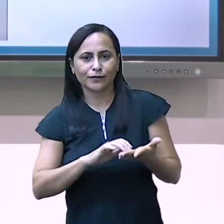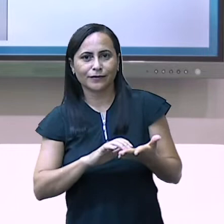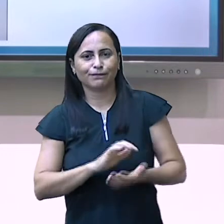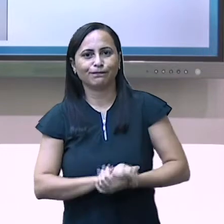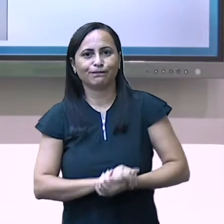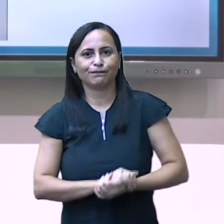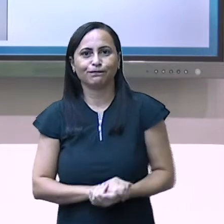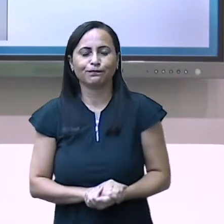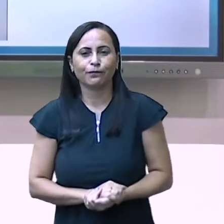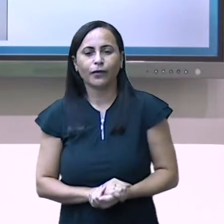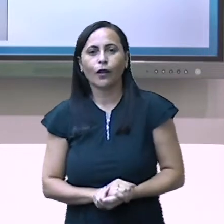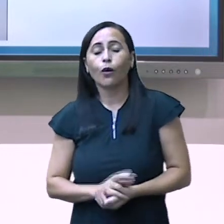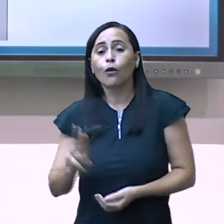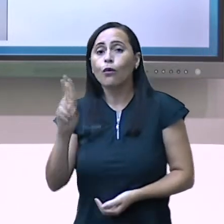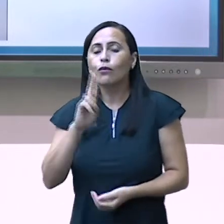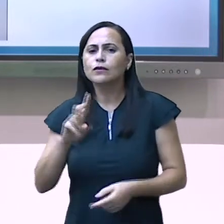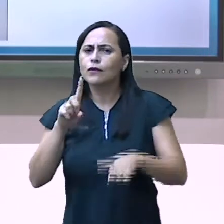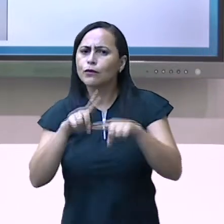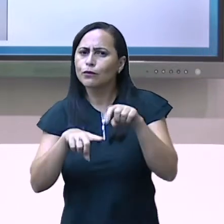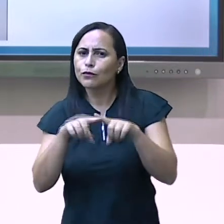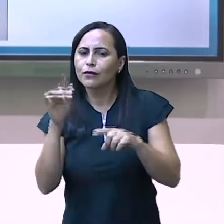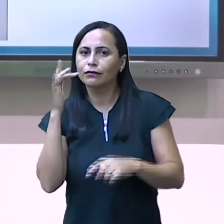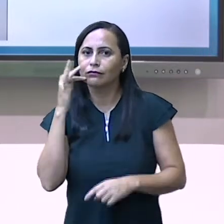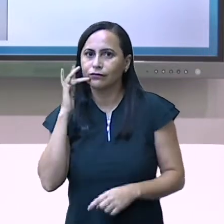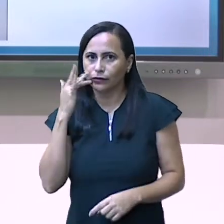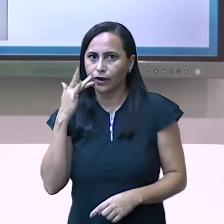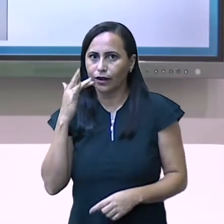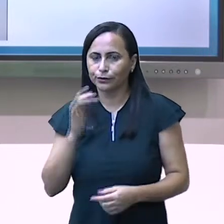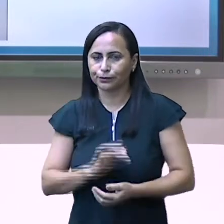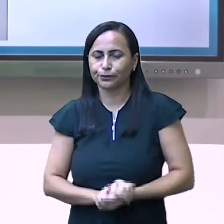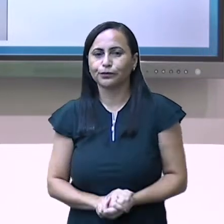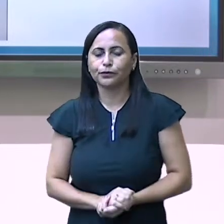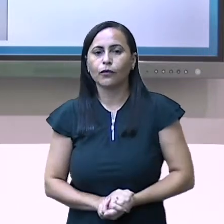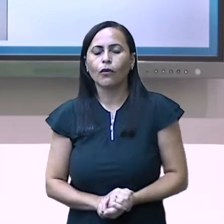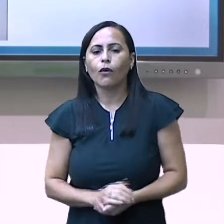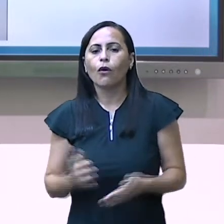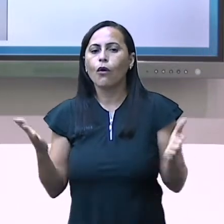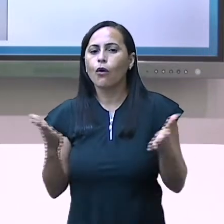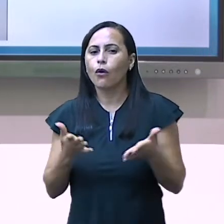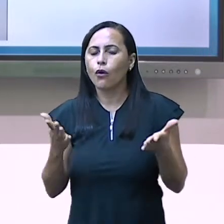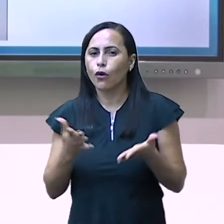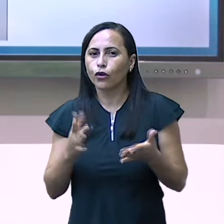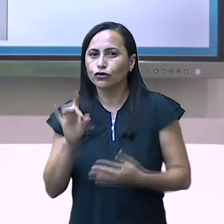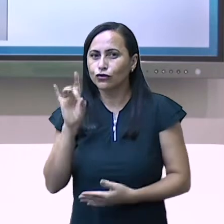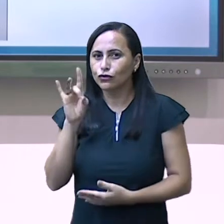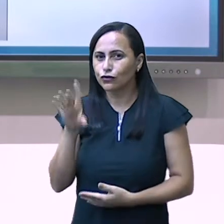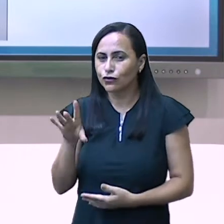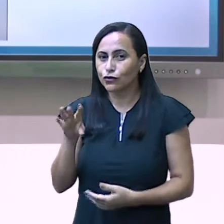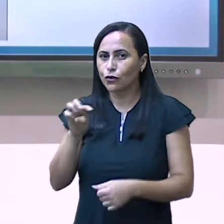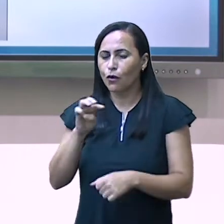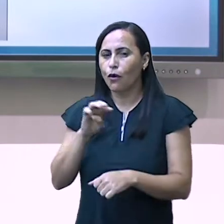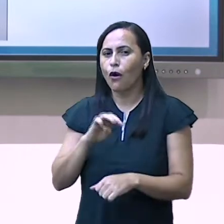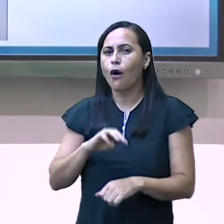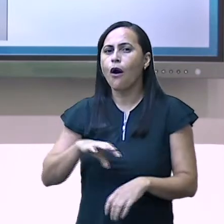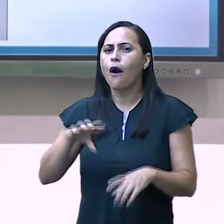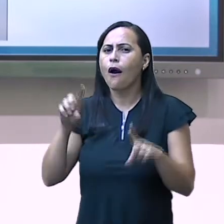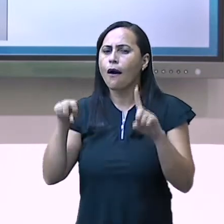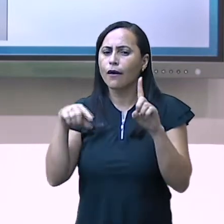Mas lembrando que aqui hoje, na aula de hoje, nós iremos trabalhar somente a operação matemática adição.